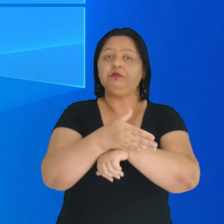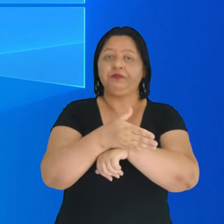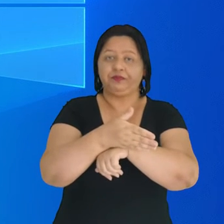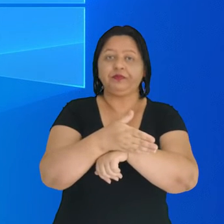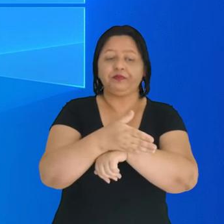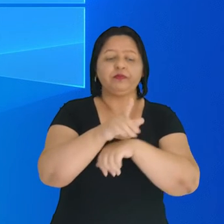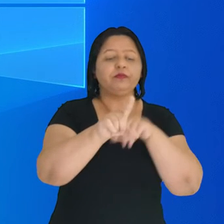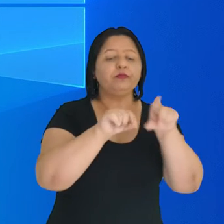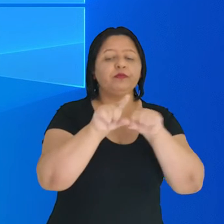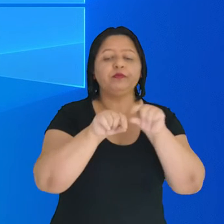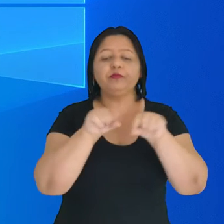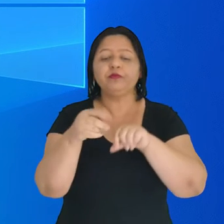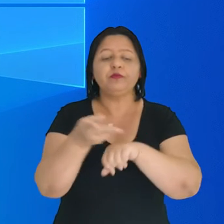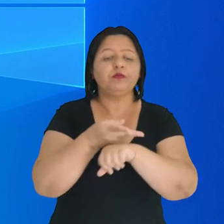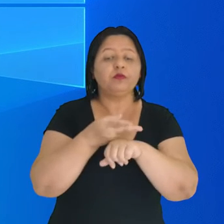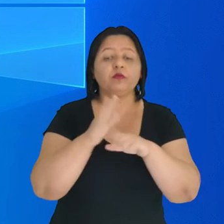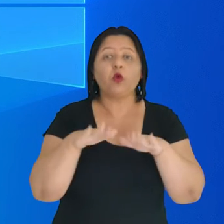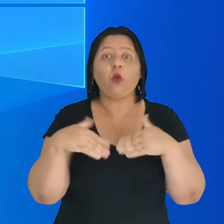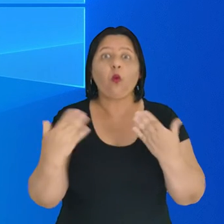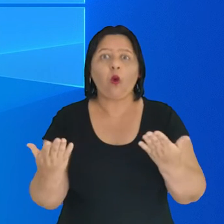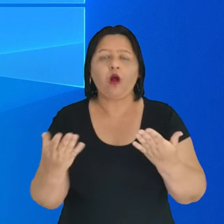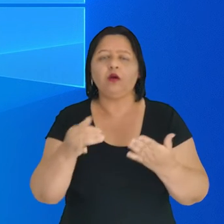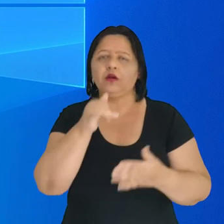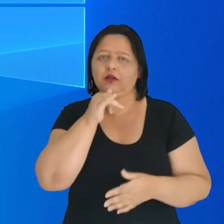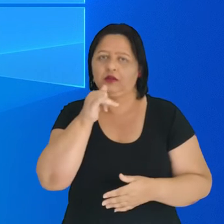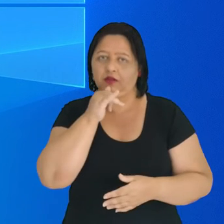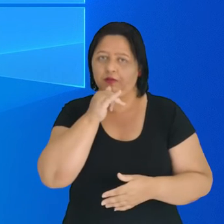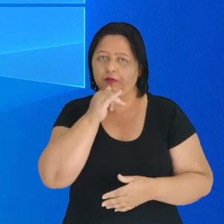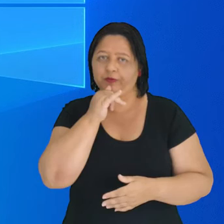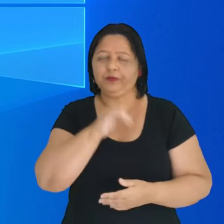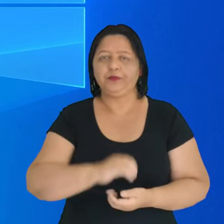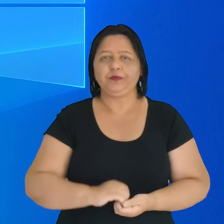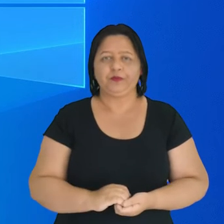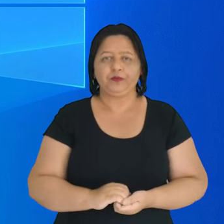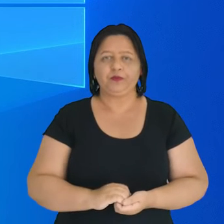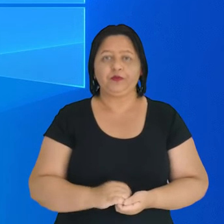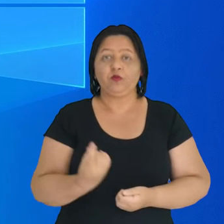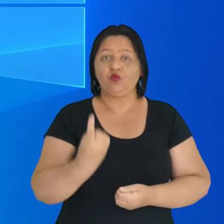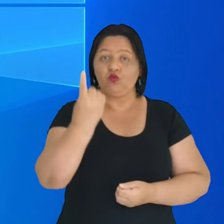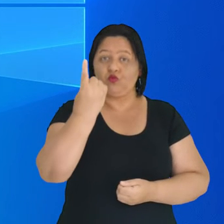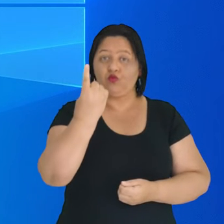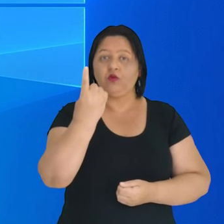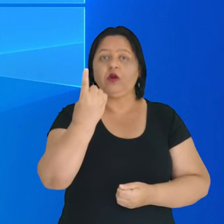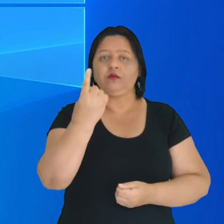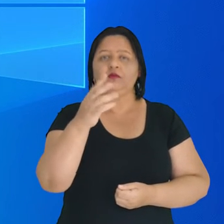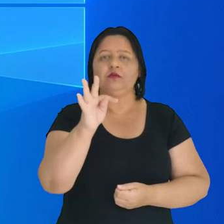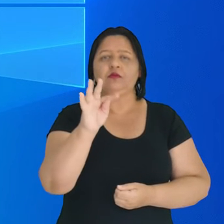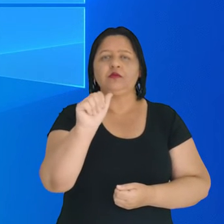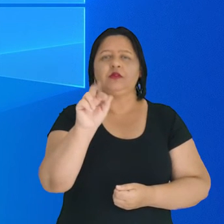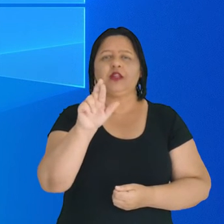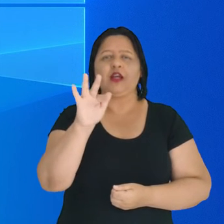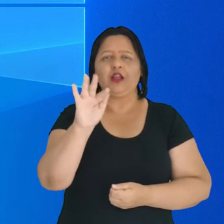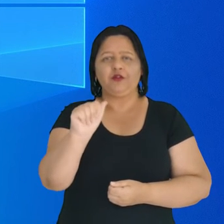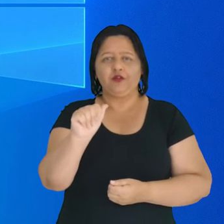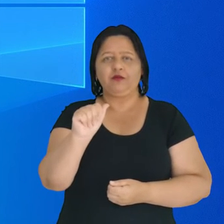filtrar aqui, vou escolher, por exemplo, aqui uma tarefa